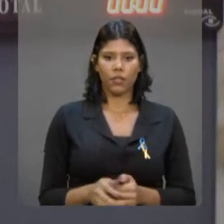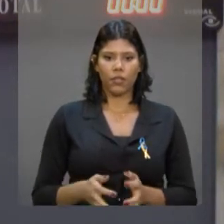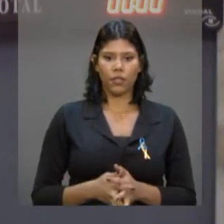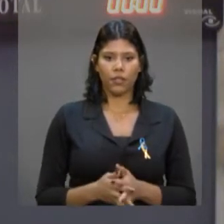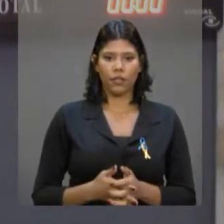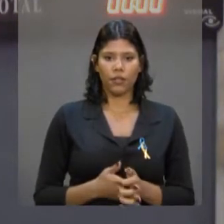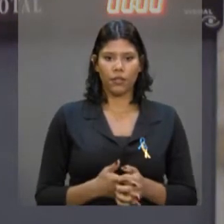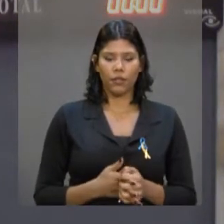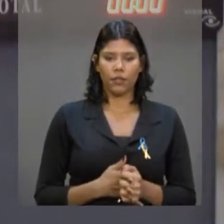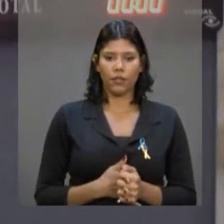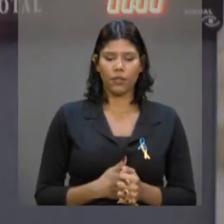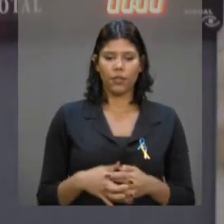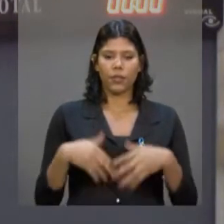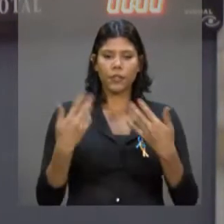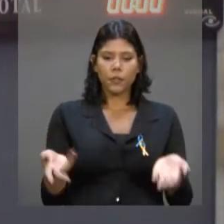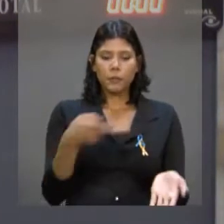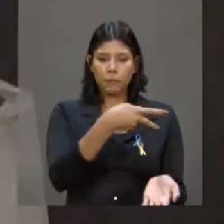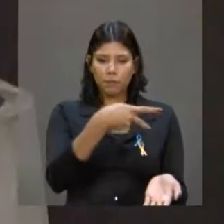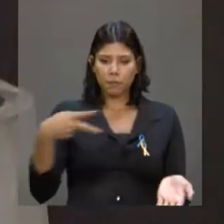Senhor presidente,